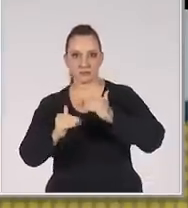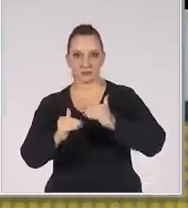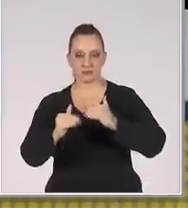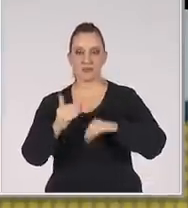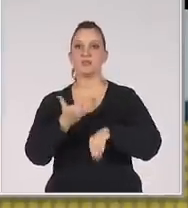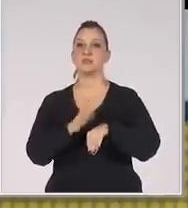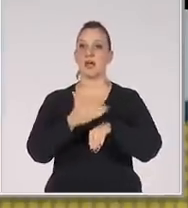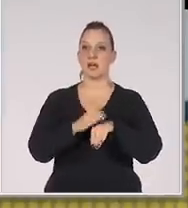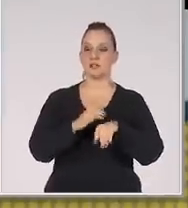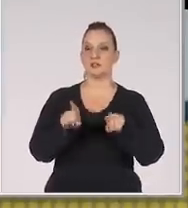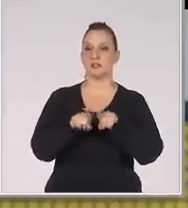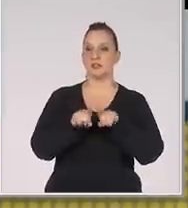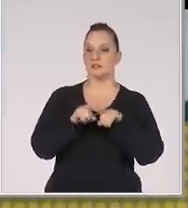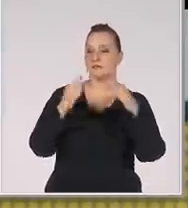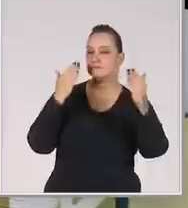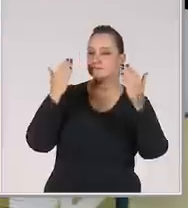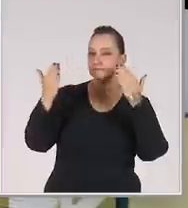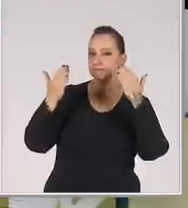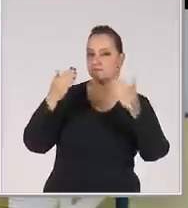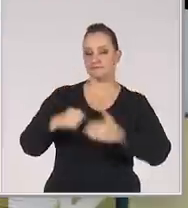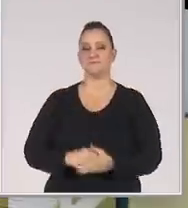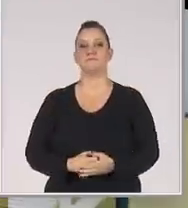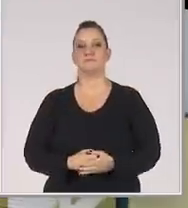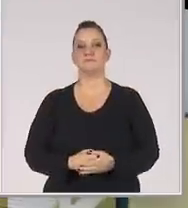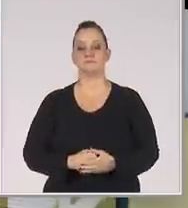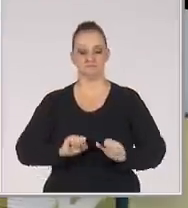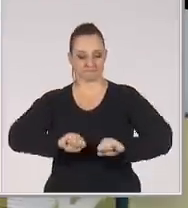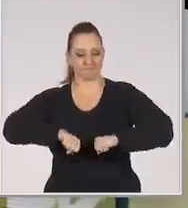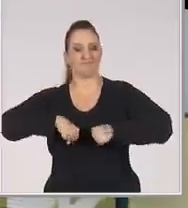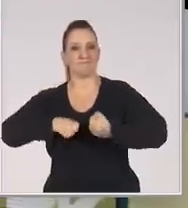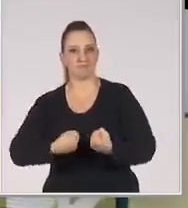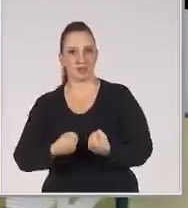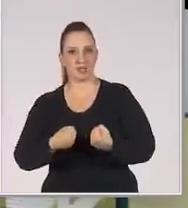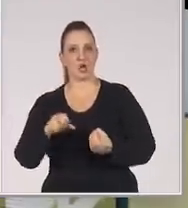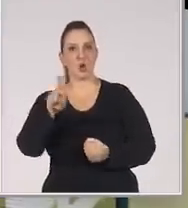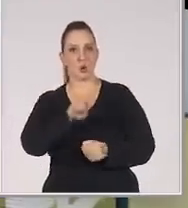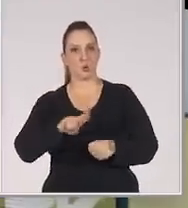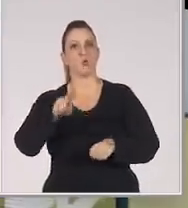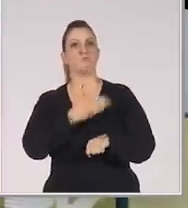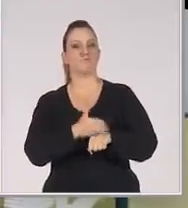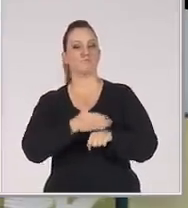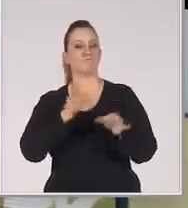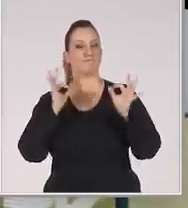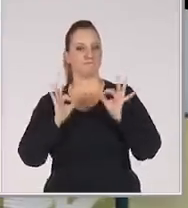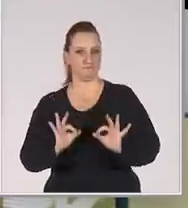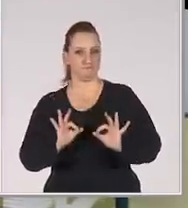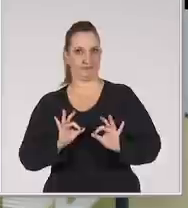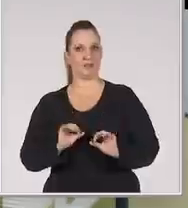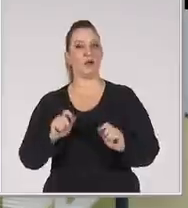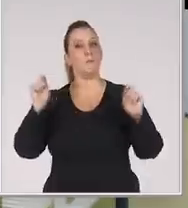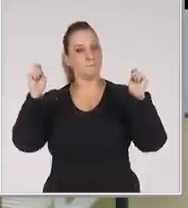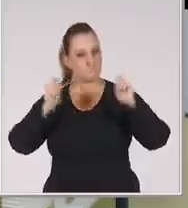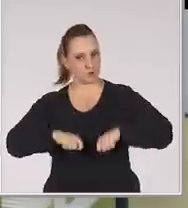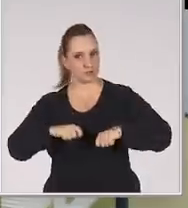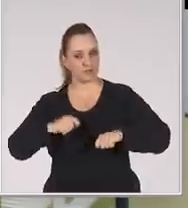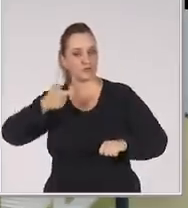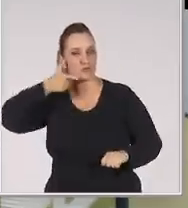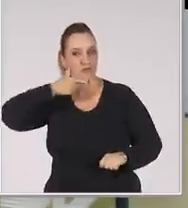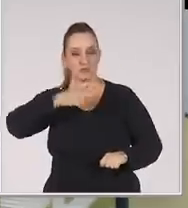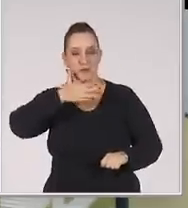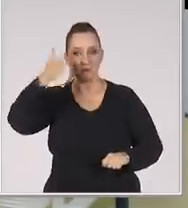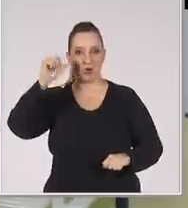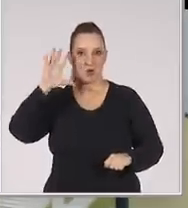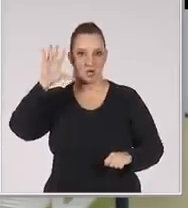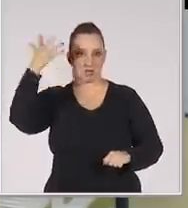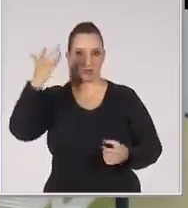processo técnico e psicológico Com alguma dedicação E o uso das técnicas corretas É possível alcançar